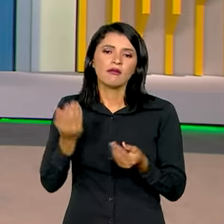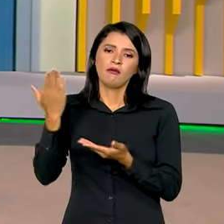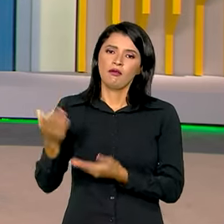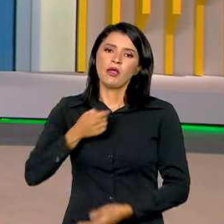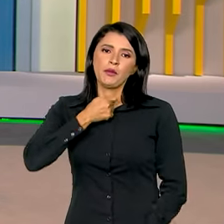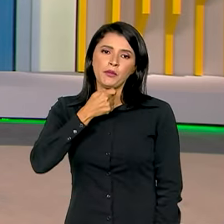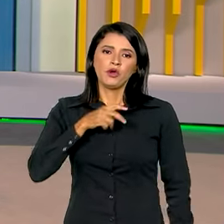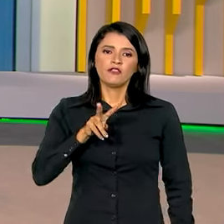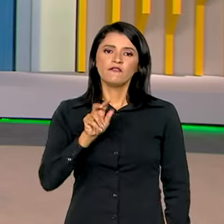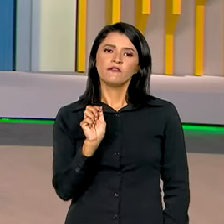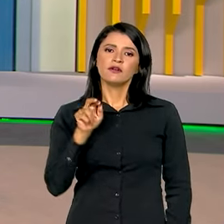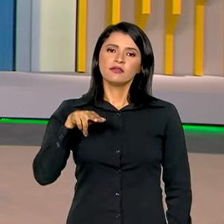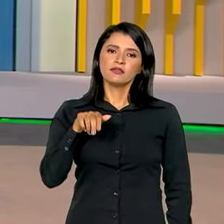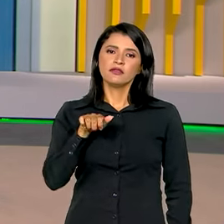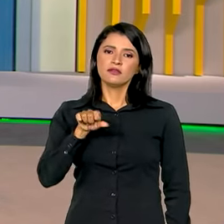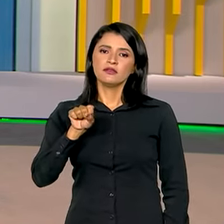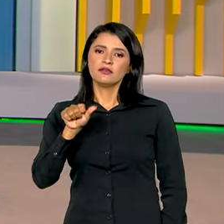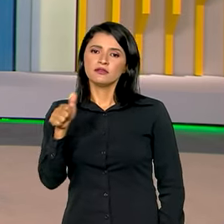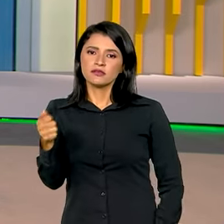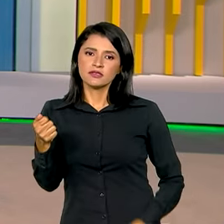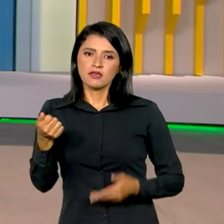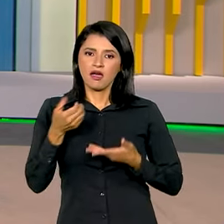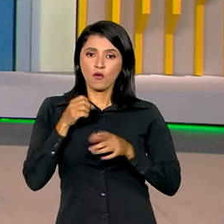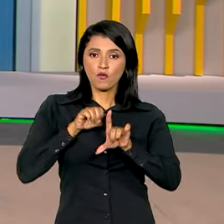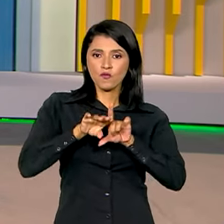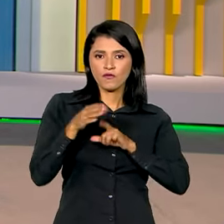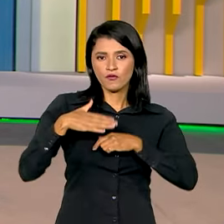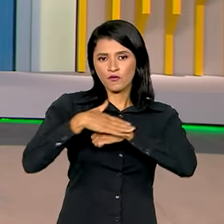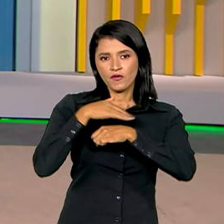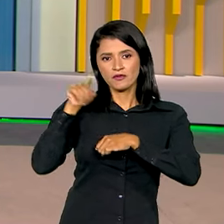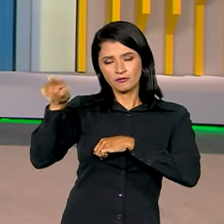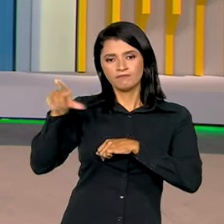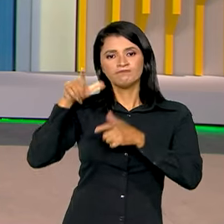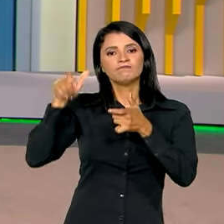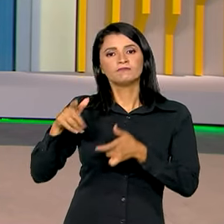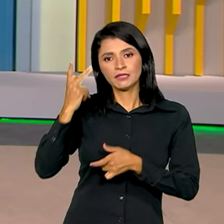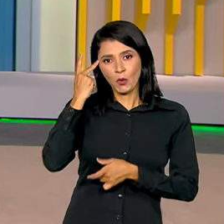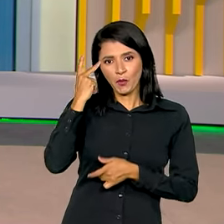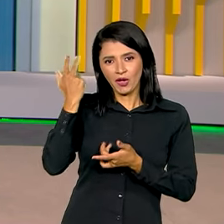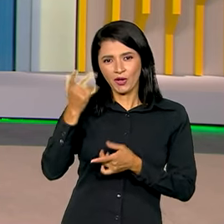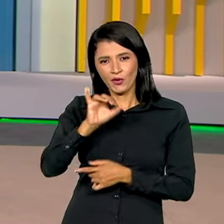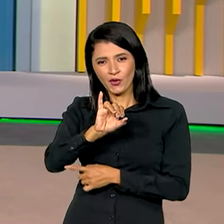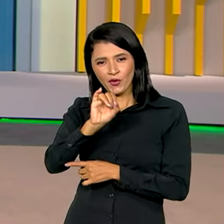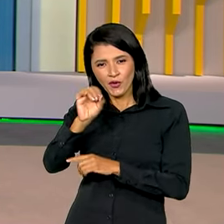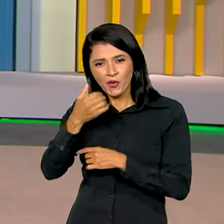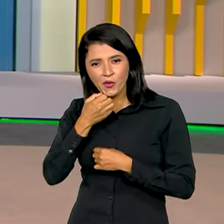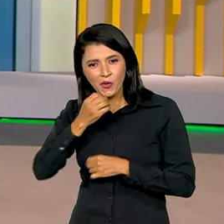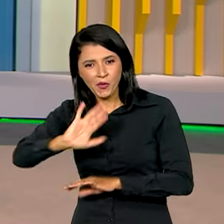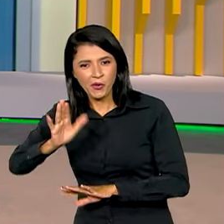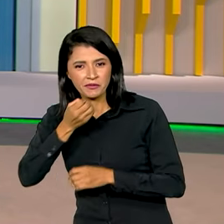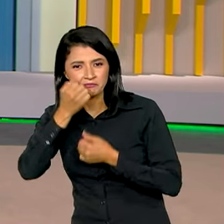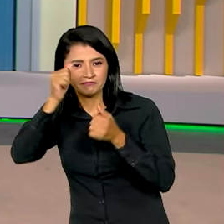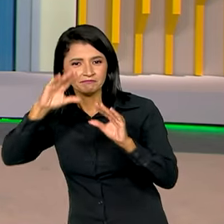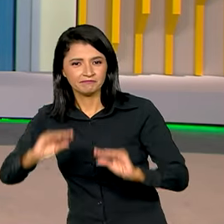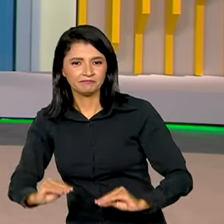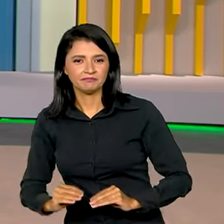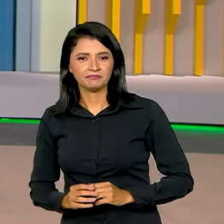repórter Vanessa Casalino, que fala com a gente agora ao vivo, direto de São Paulo. Oi, Vanessa, muito boa noite para você.